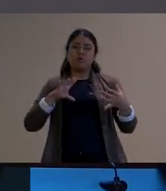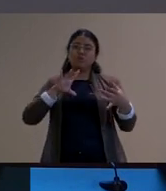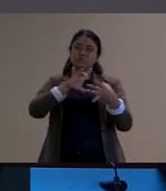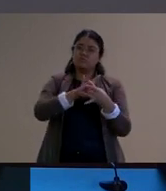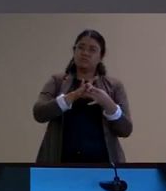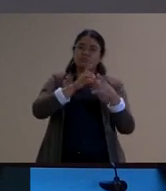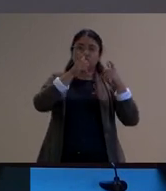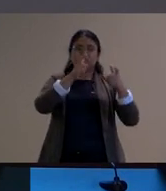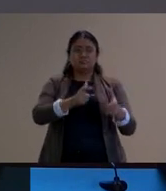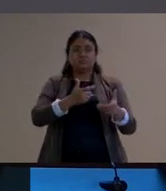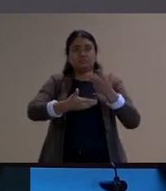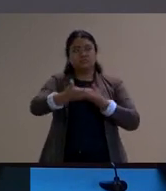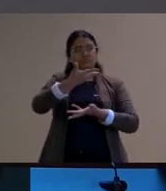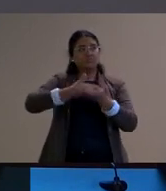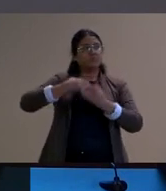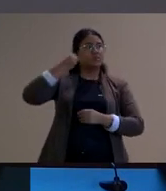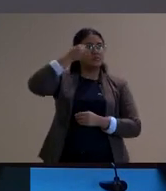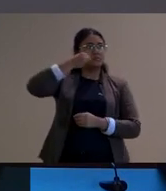lugar da experiência